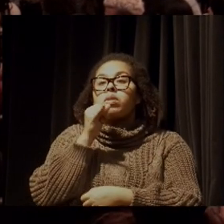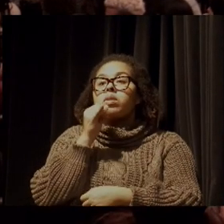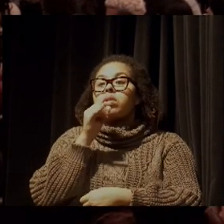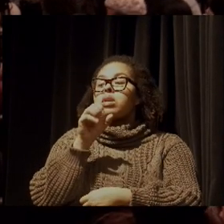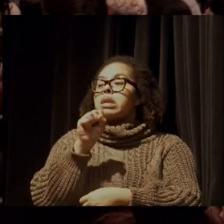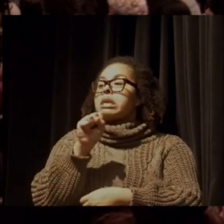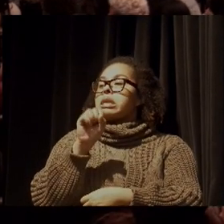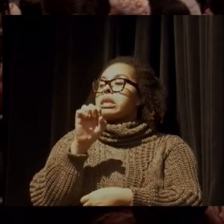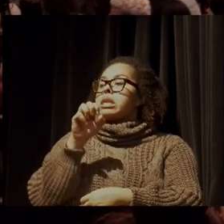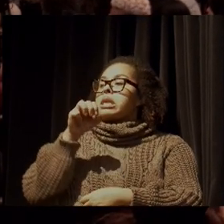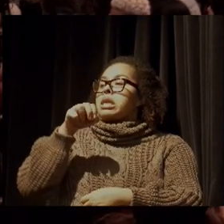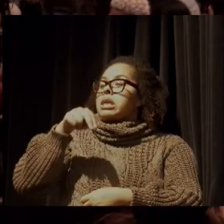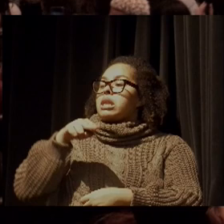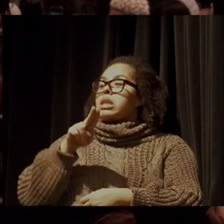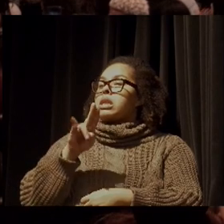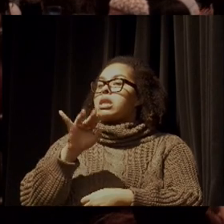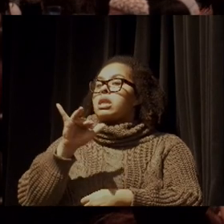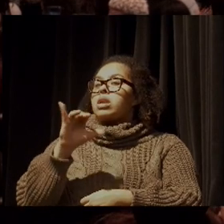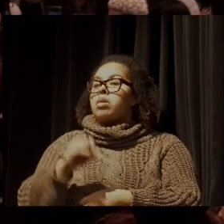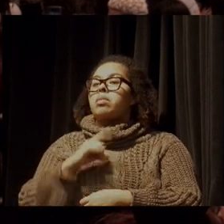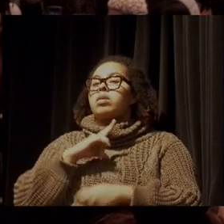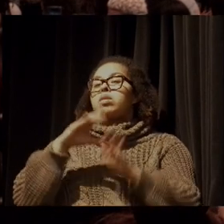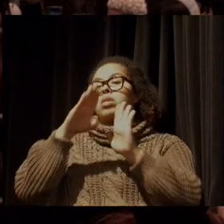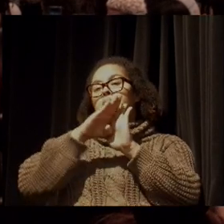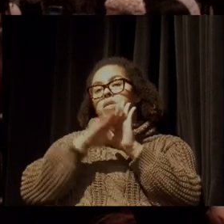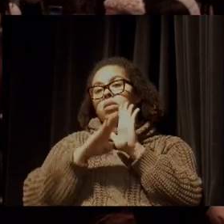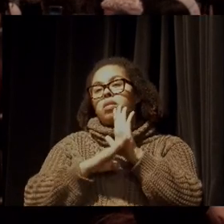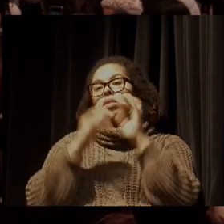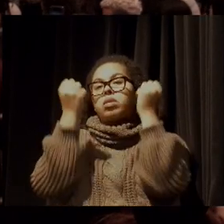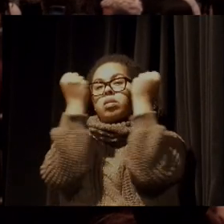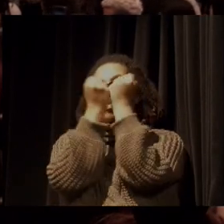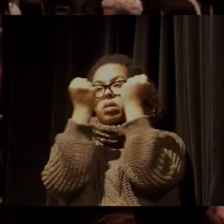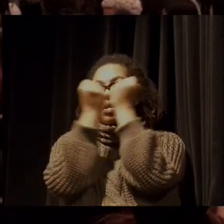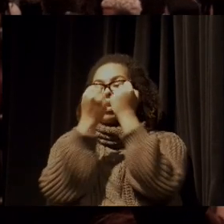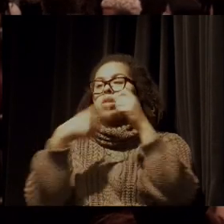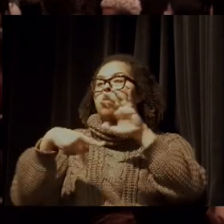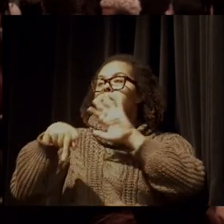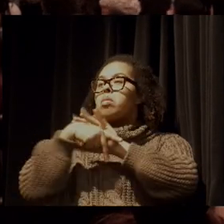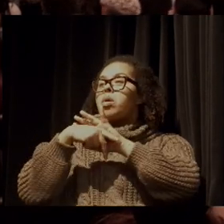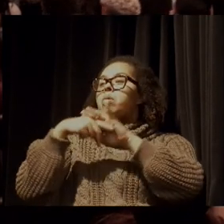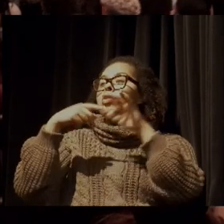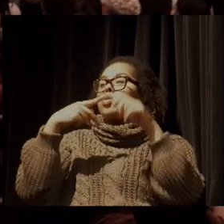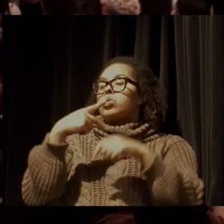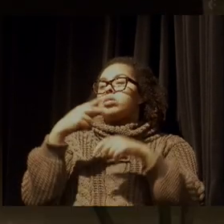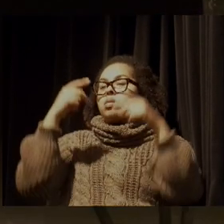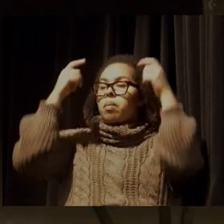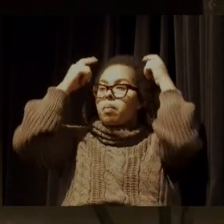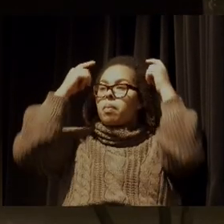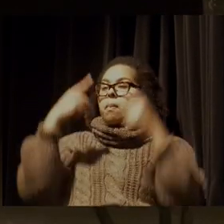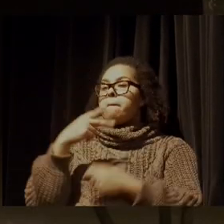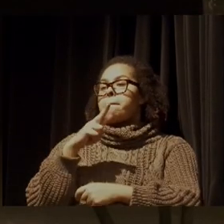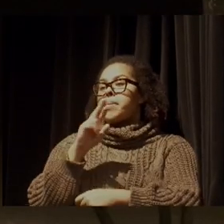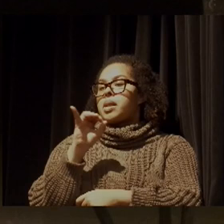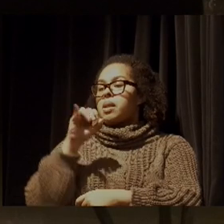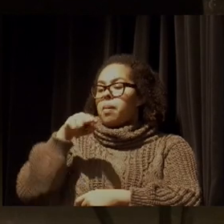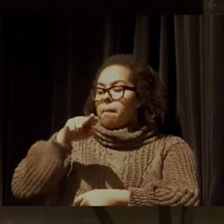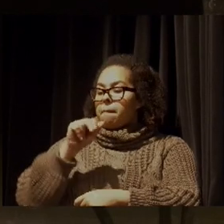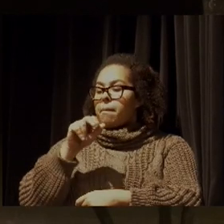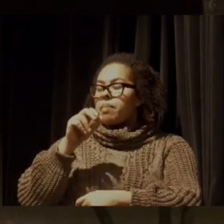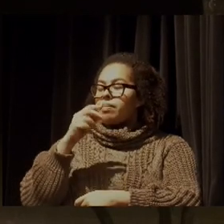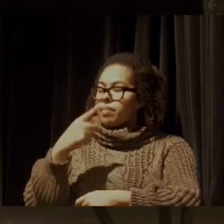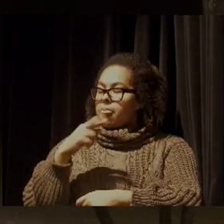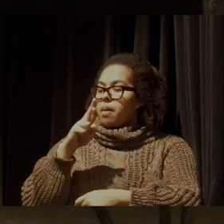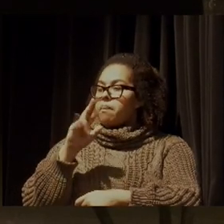tem, o Plano Nacional de Defesa dos Primatas, e Nós discutimos, perguntamos, conversando, dá para a